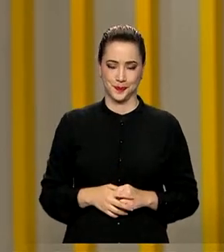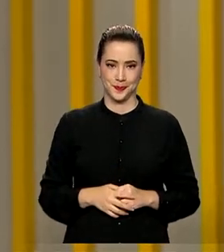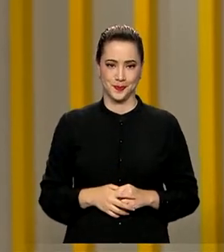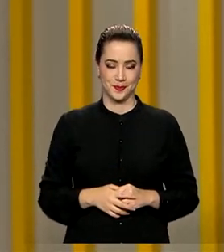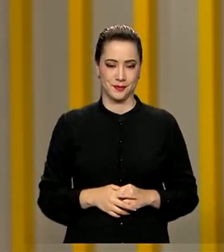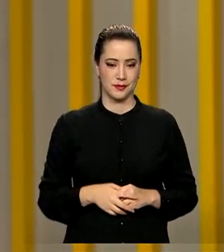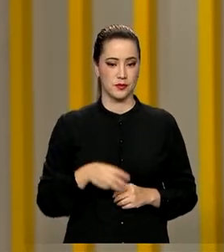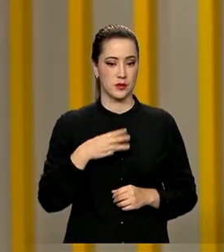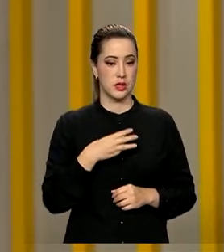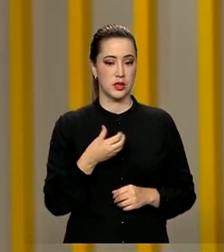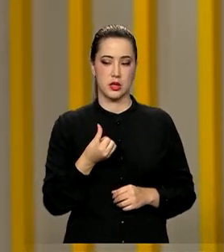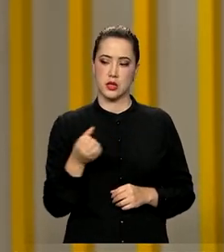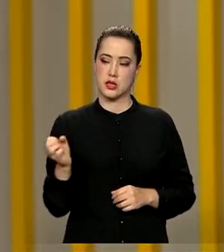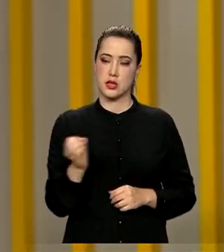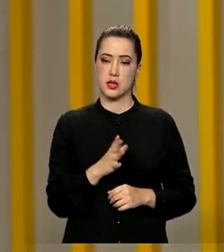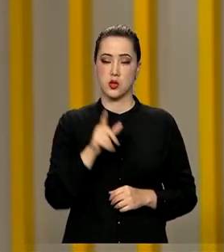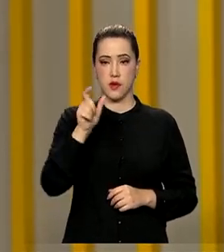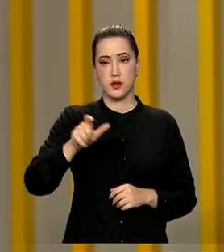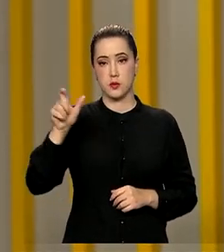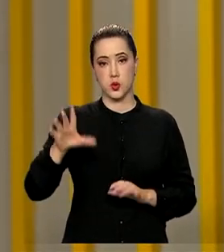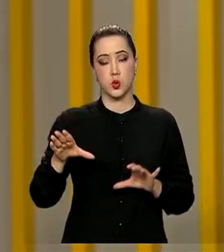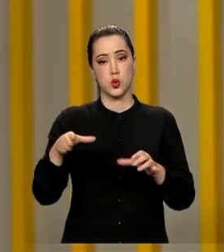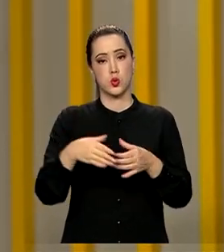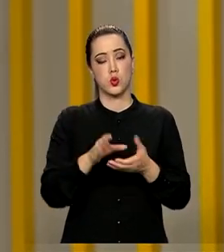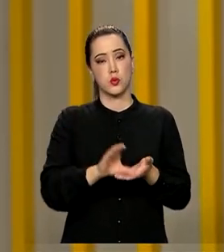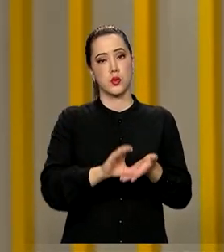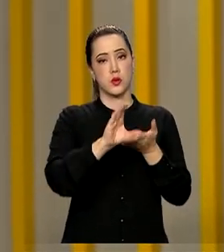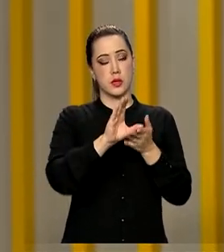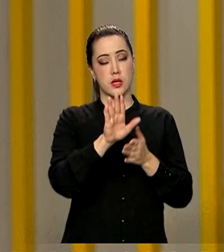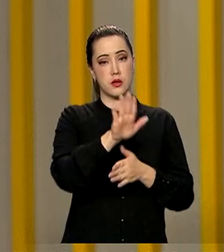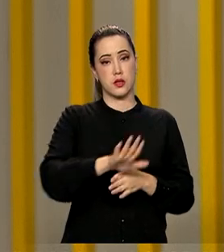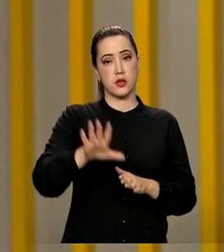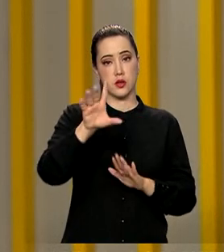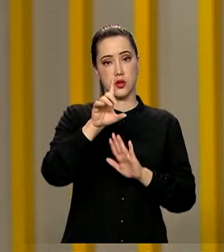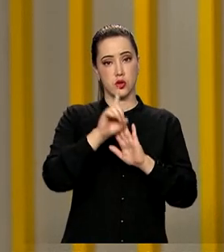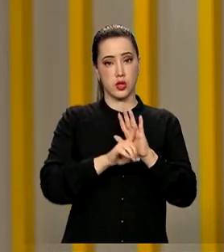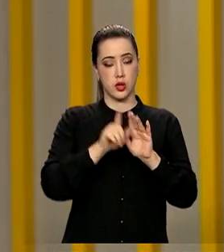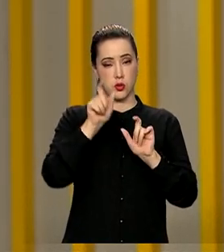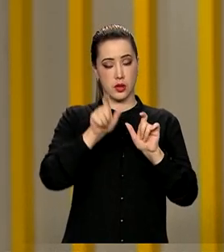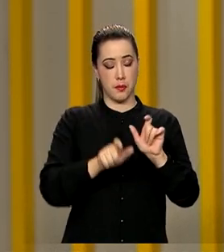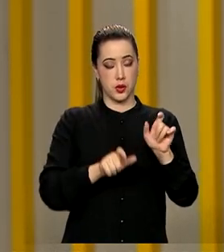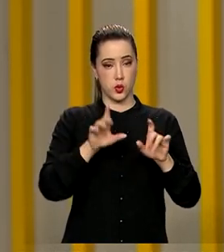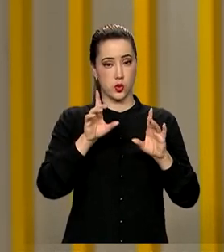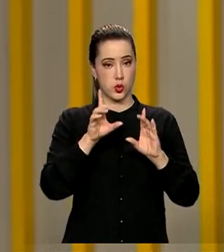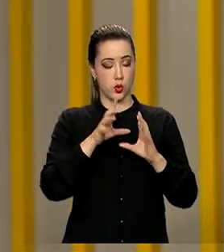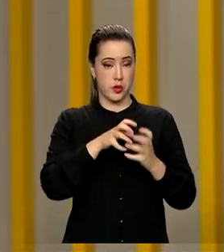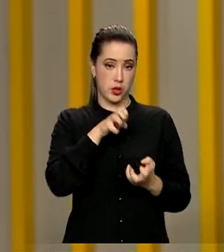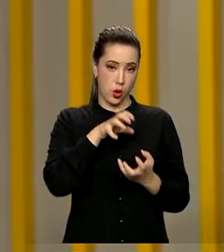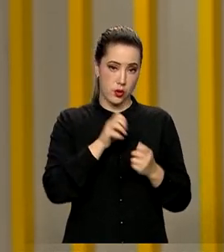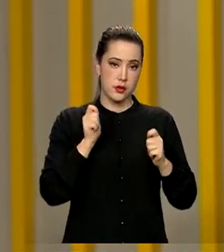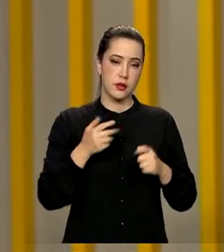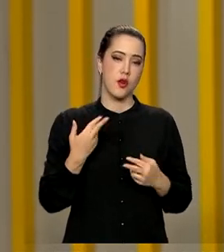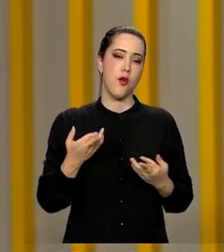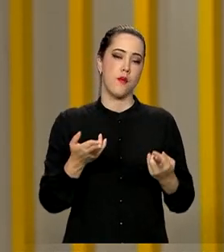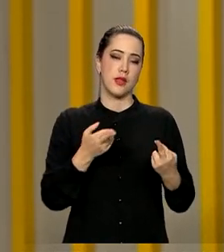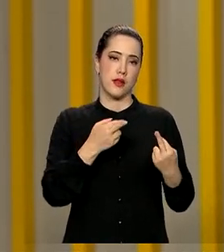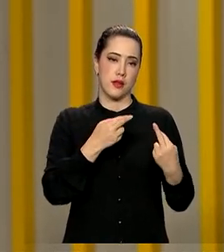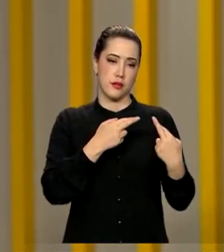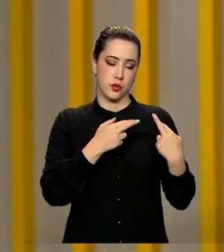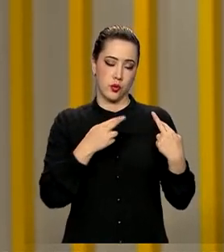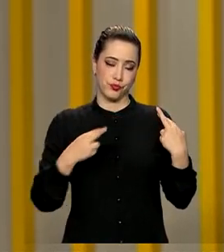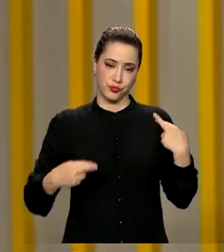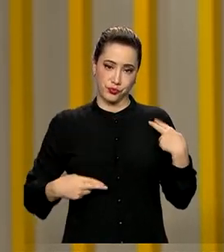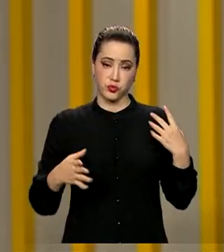36 novos integrantes do Conselho Nacional dos Direitos da Pessoa Idosa tomaram posse hoje no Ministério dos Direitos